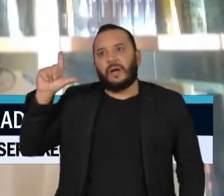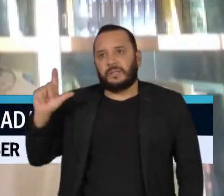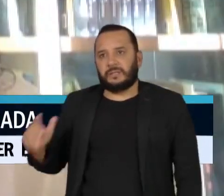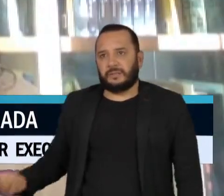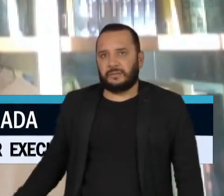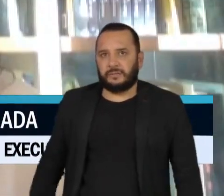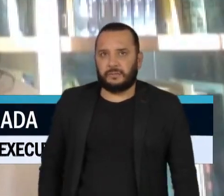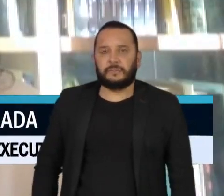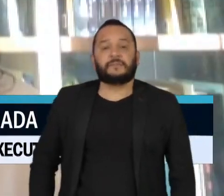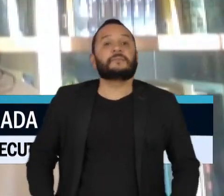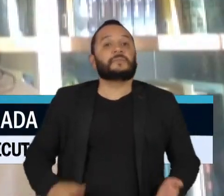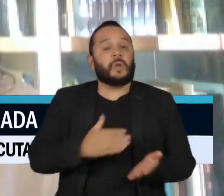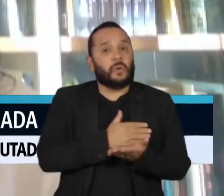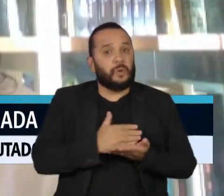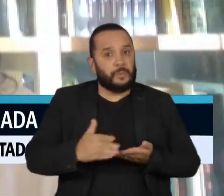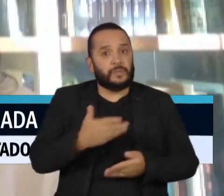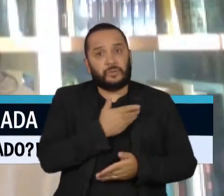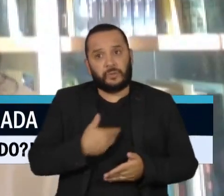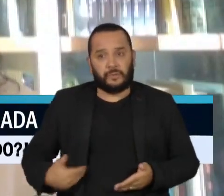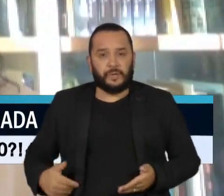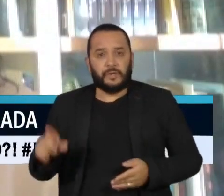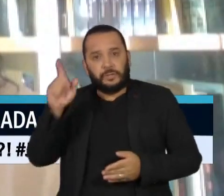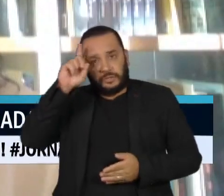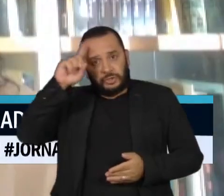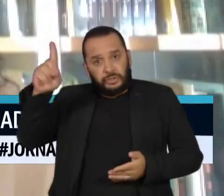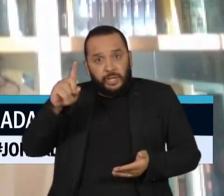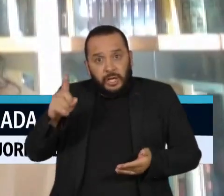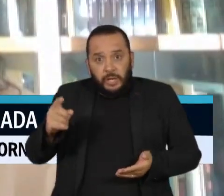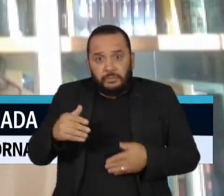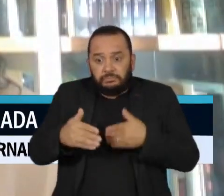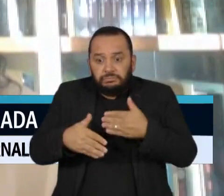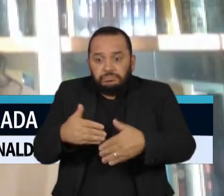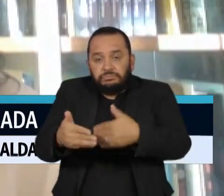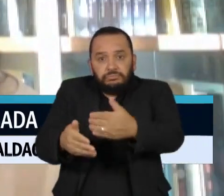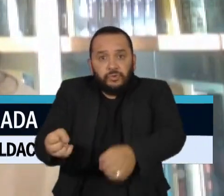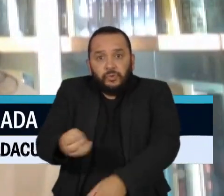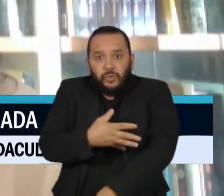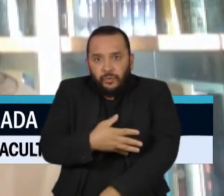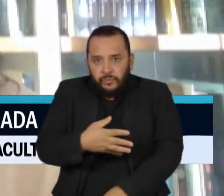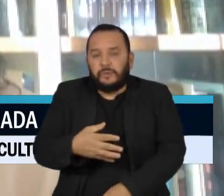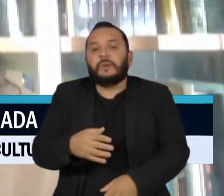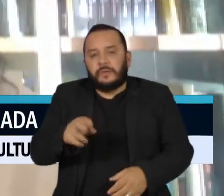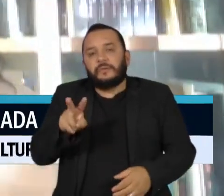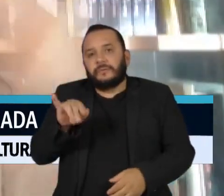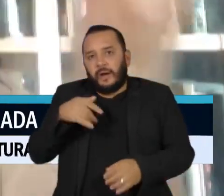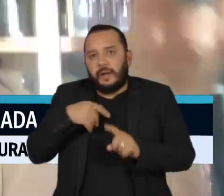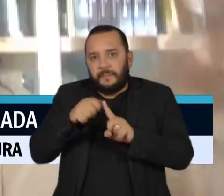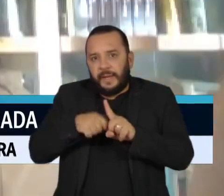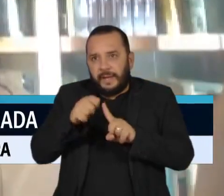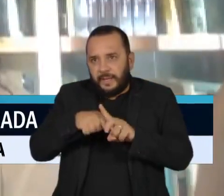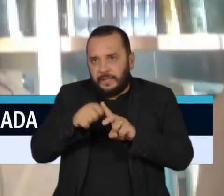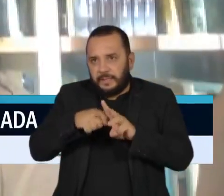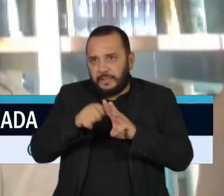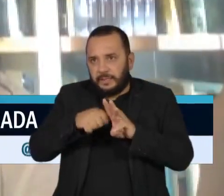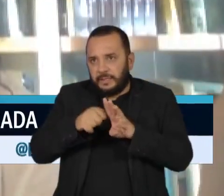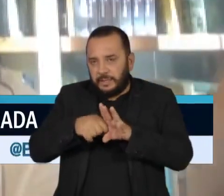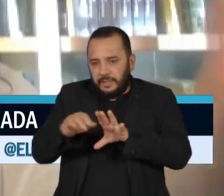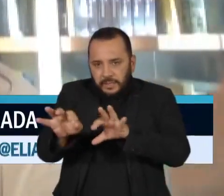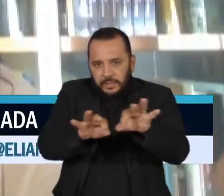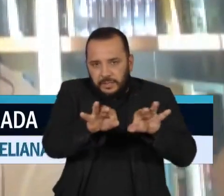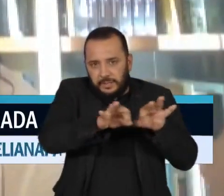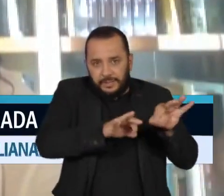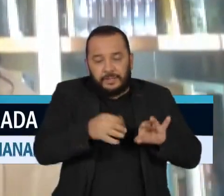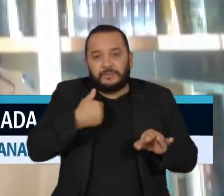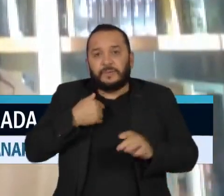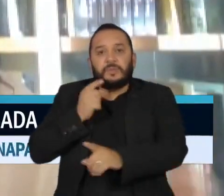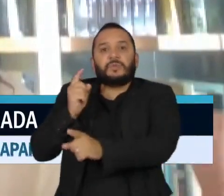começo de governo, são poucos dias. Isso tudo vai ter que ser implementado ao longo dos próximos meses. E ainda tem muita coisa a desvendar. A